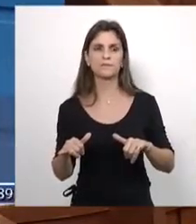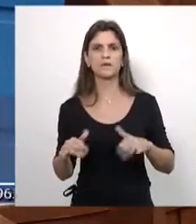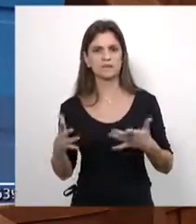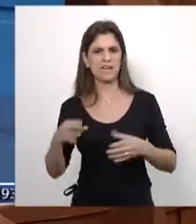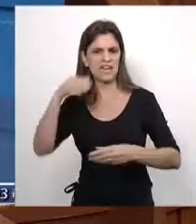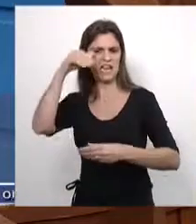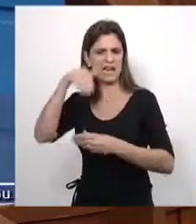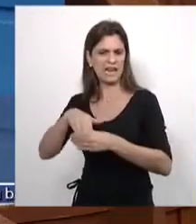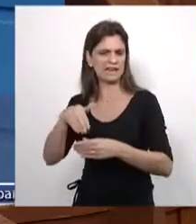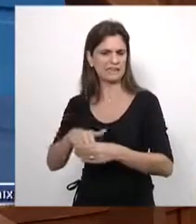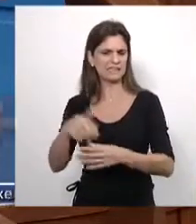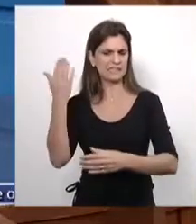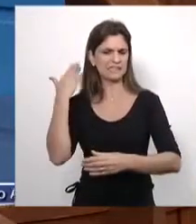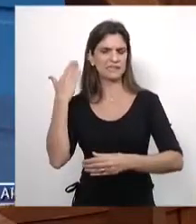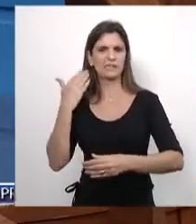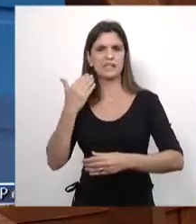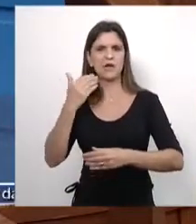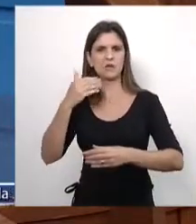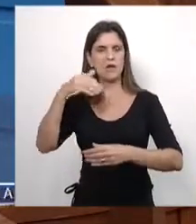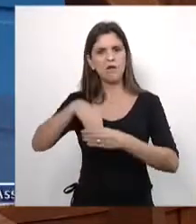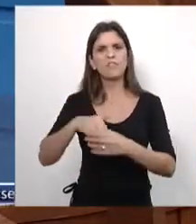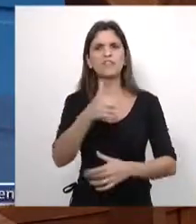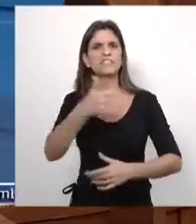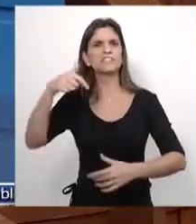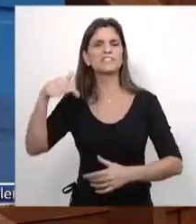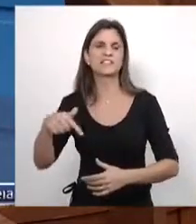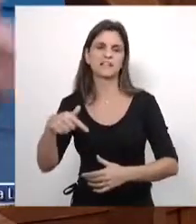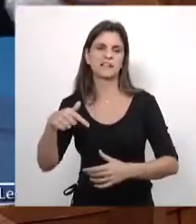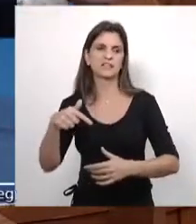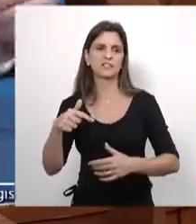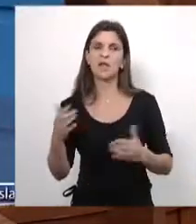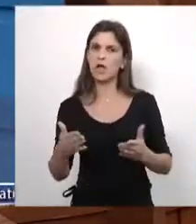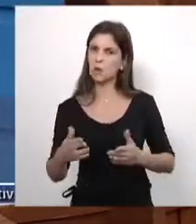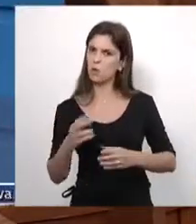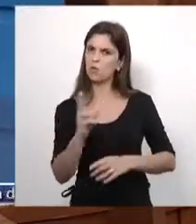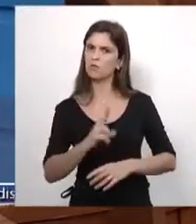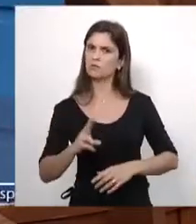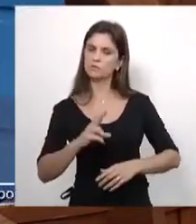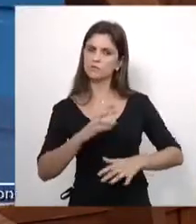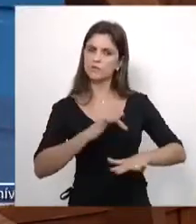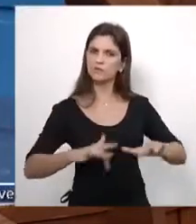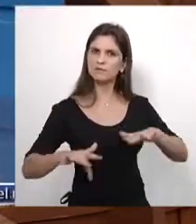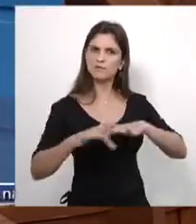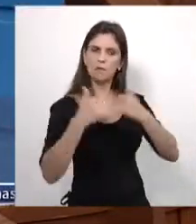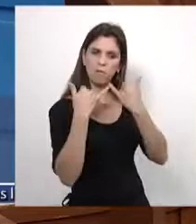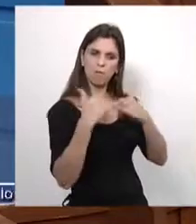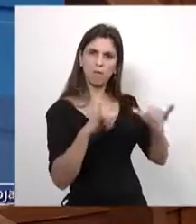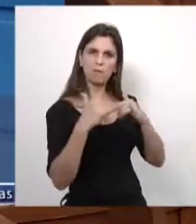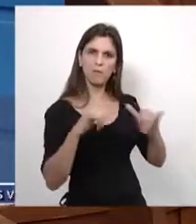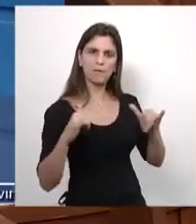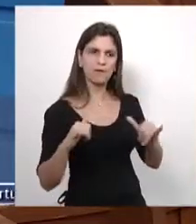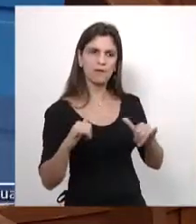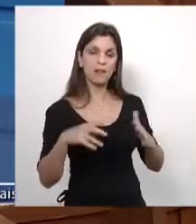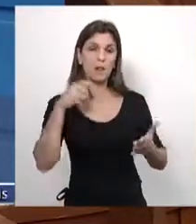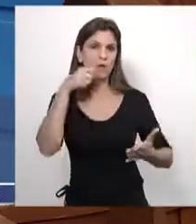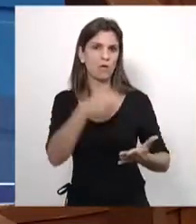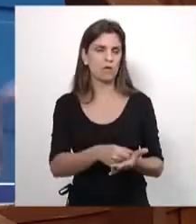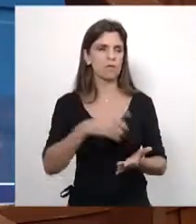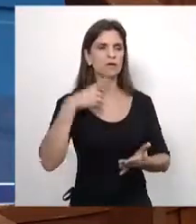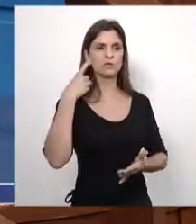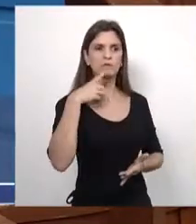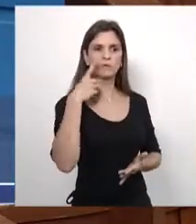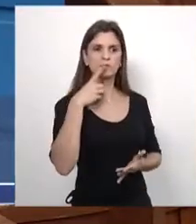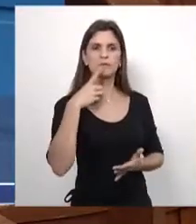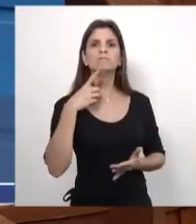votação, quando coloca e aí usando a rede social para colocar o seguinte, cobre do seu deputado. Eu recebi vários dados no meu WhatsApp,